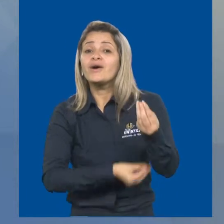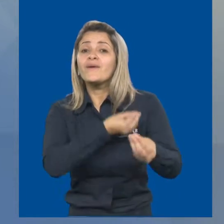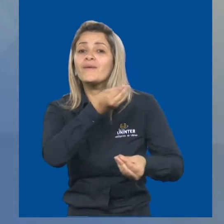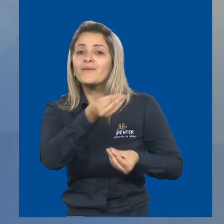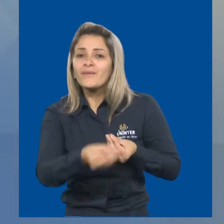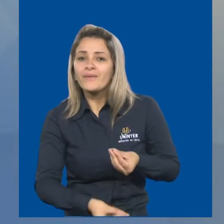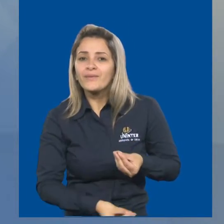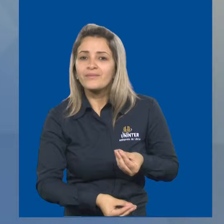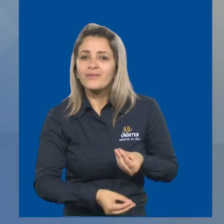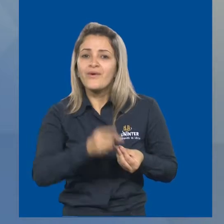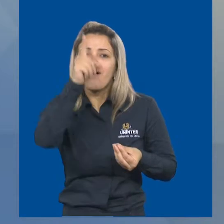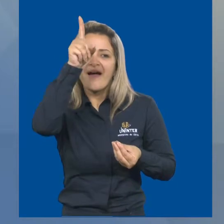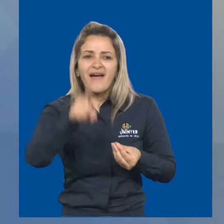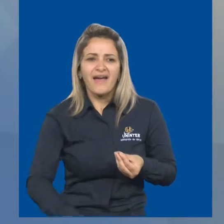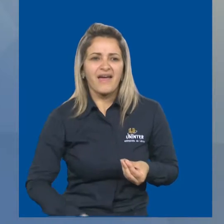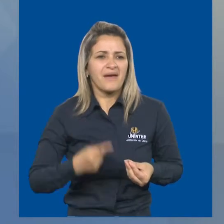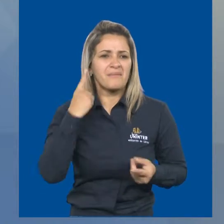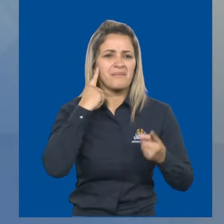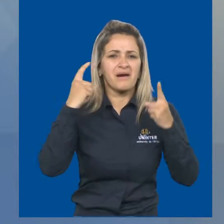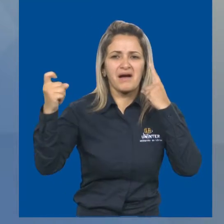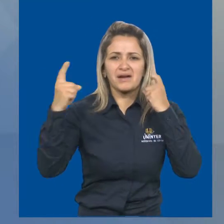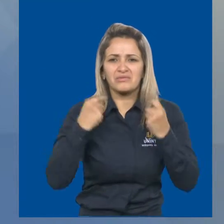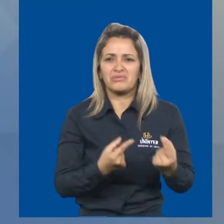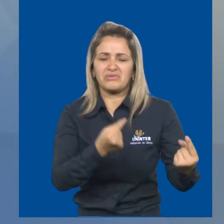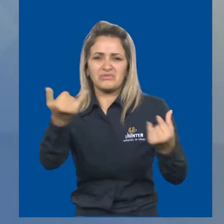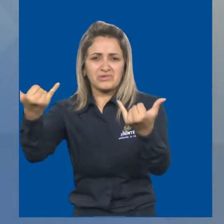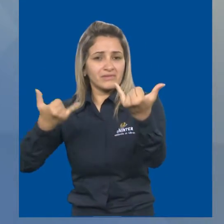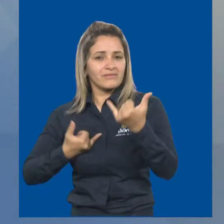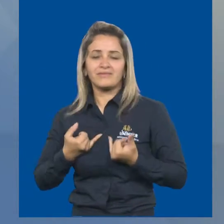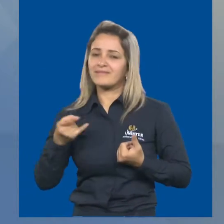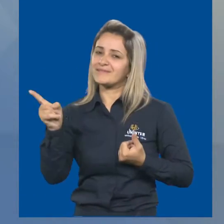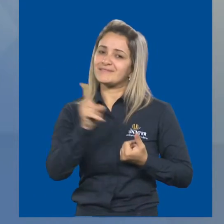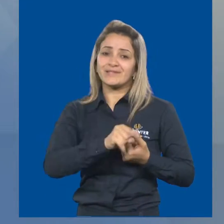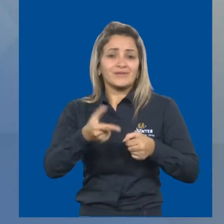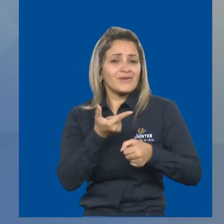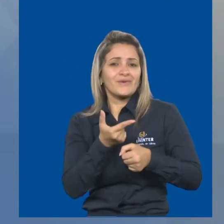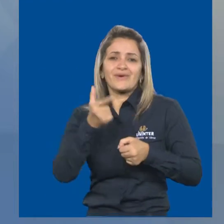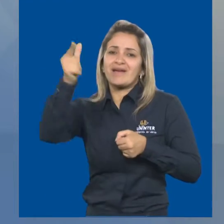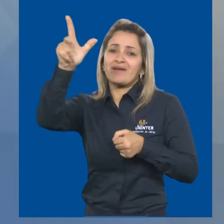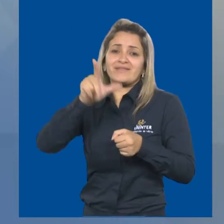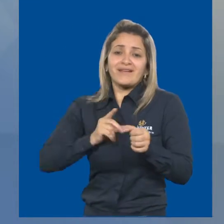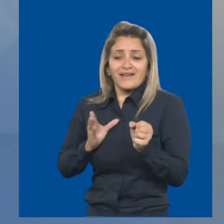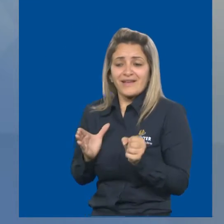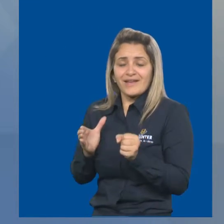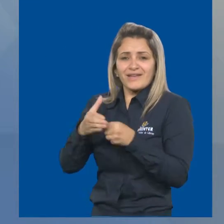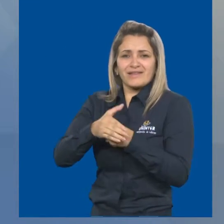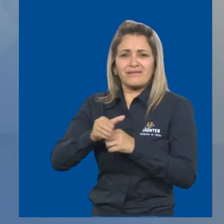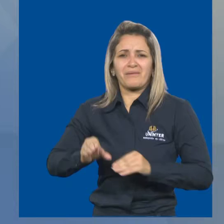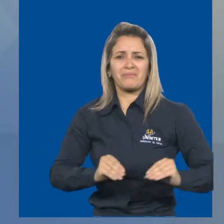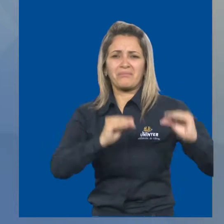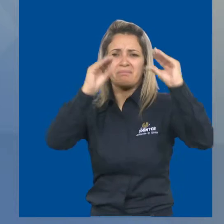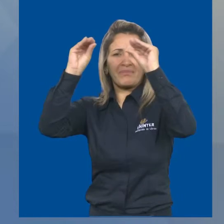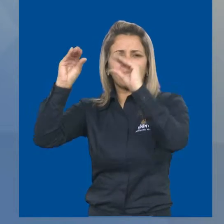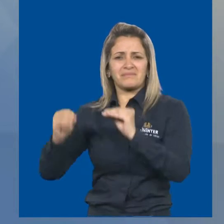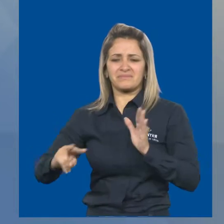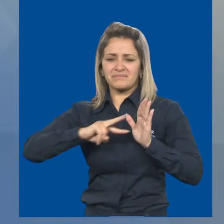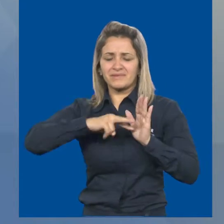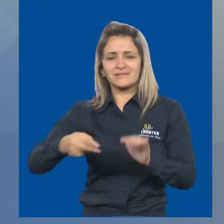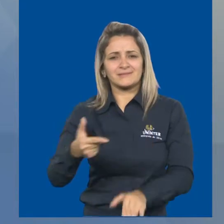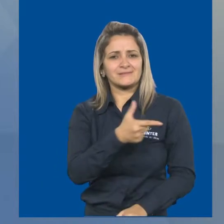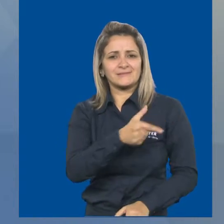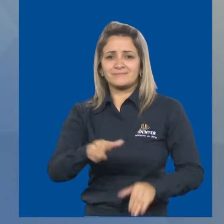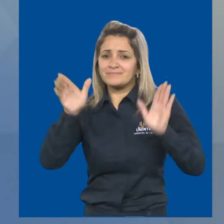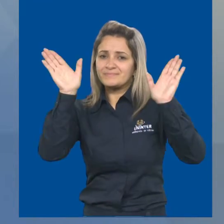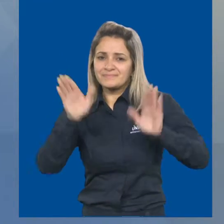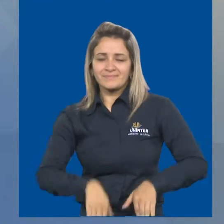excesso de barulho, de informação, desse falatório, desse blá-blá-blá sem sentido que